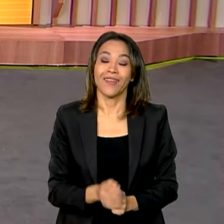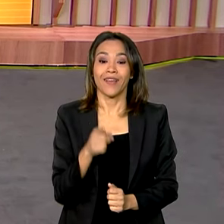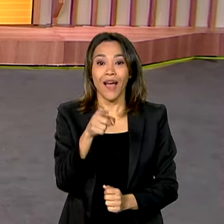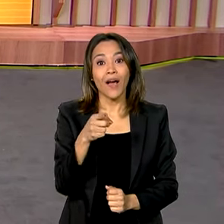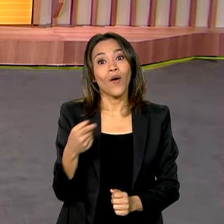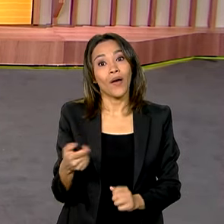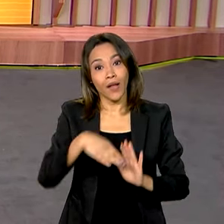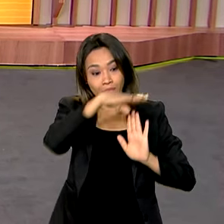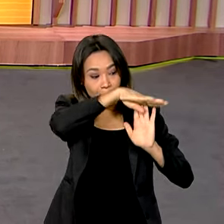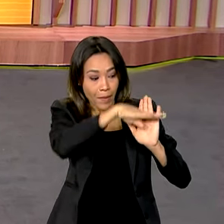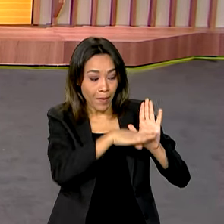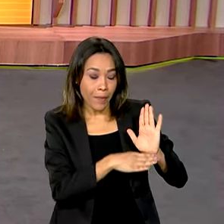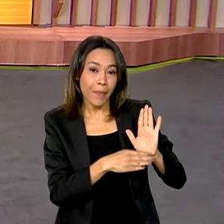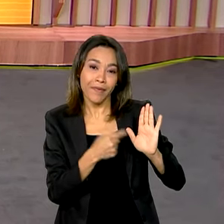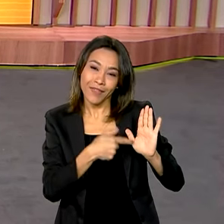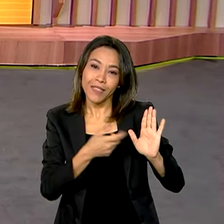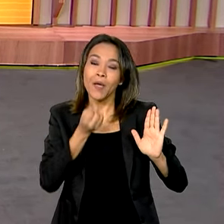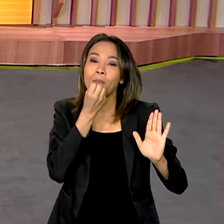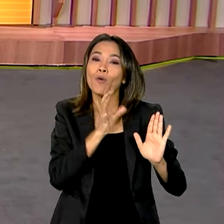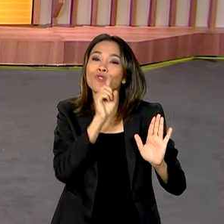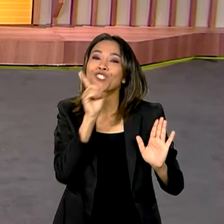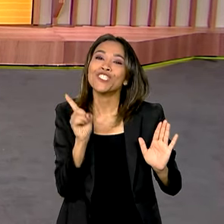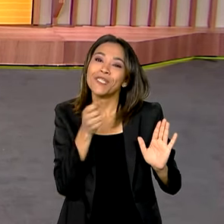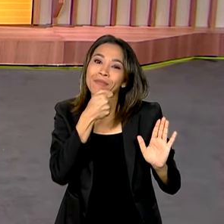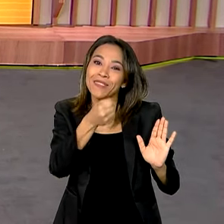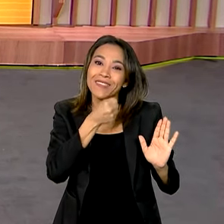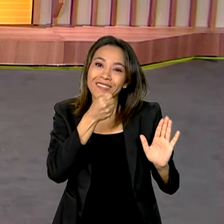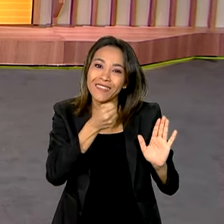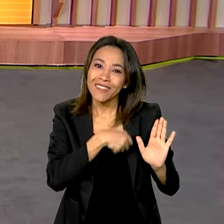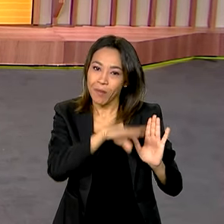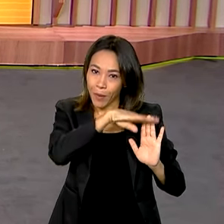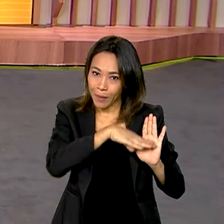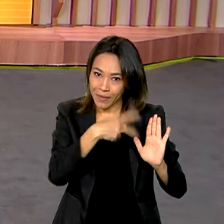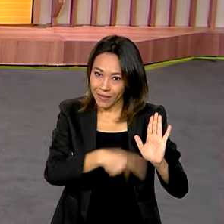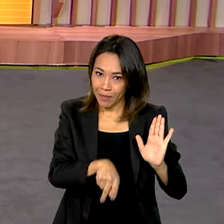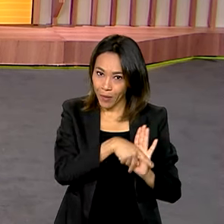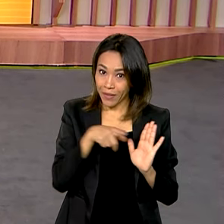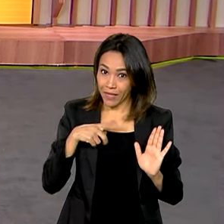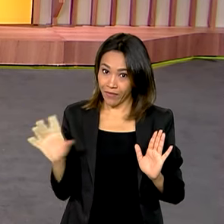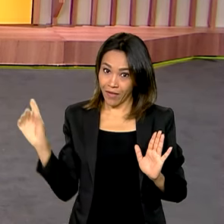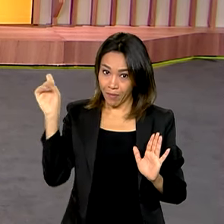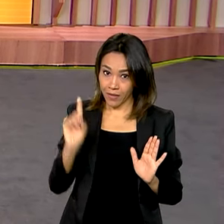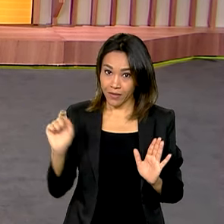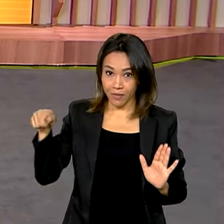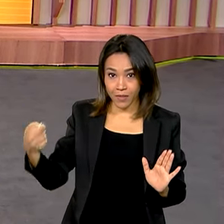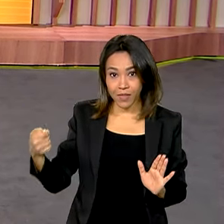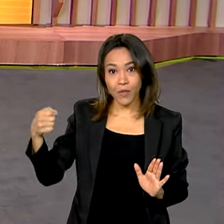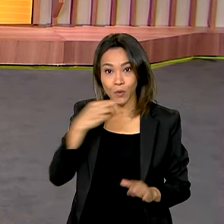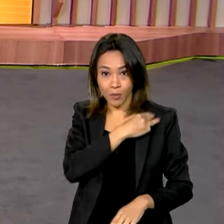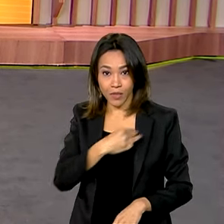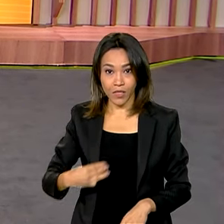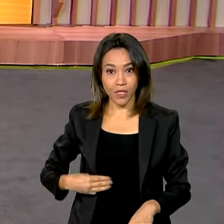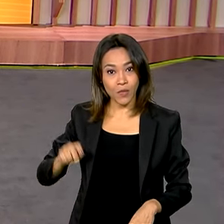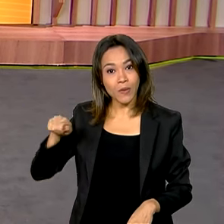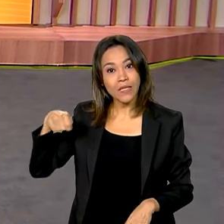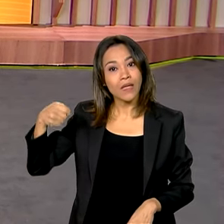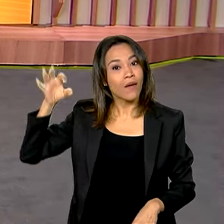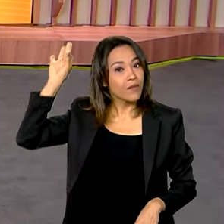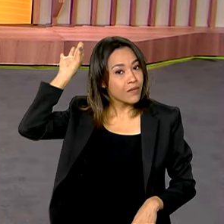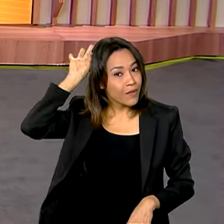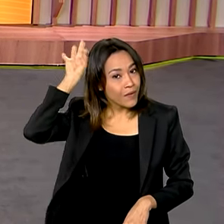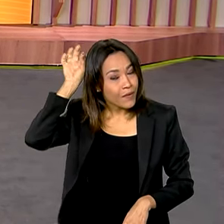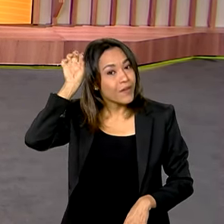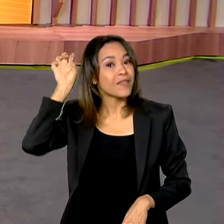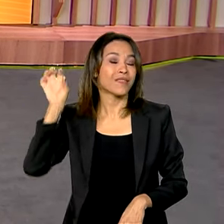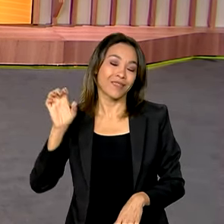programação o programa Bom Dia, Ministro, que contou com a participação de Valdez Góes, do desenvolvimento regional.